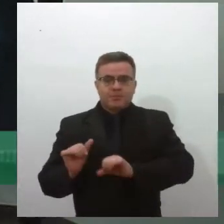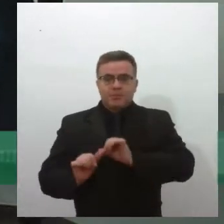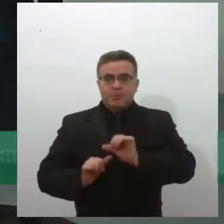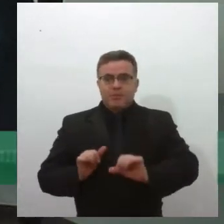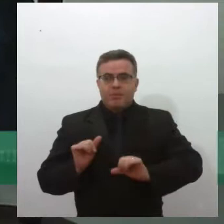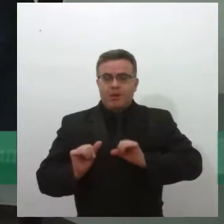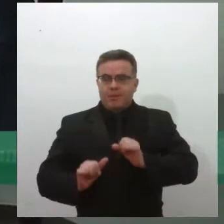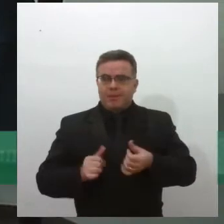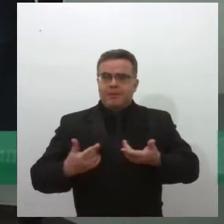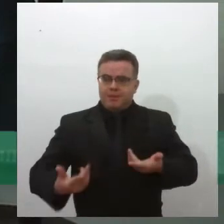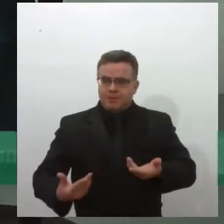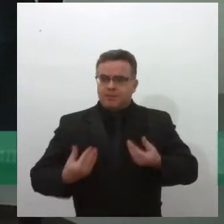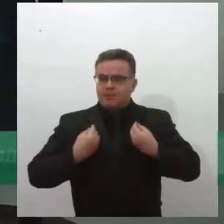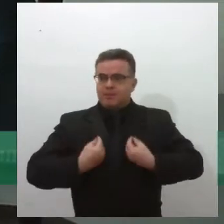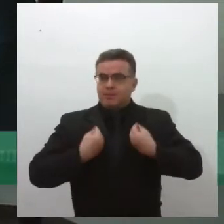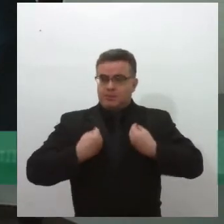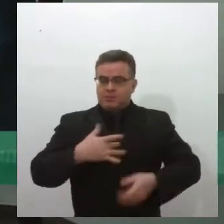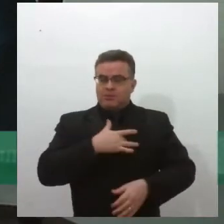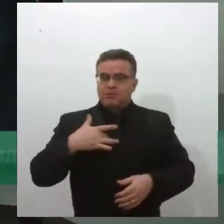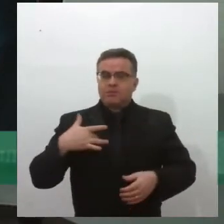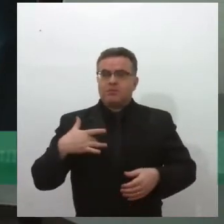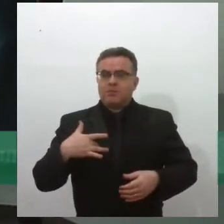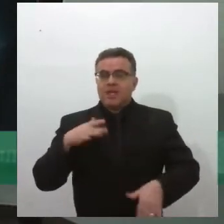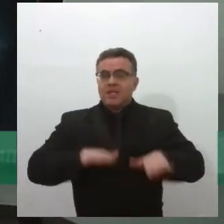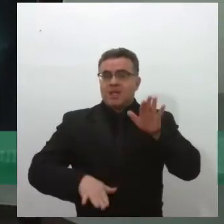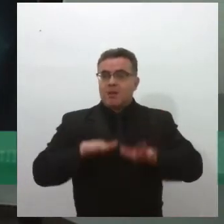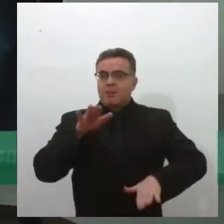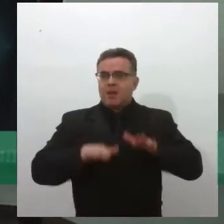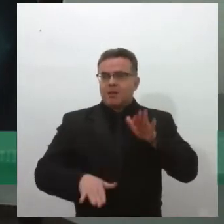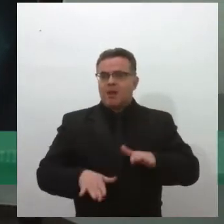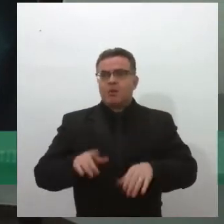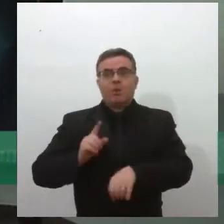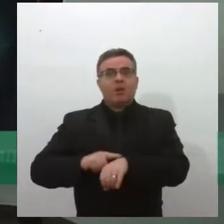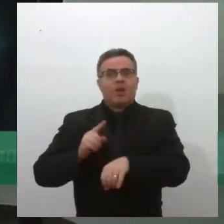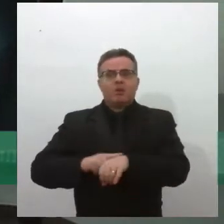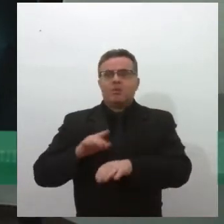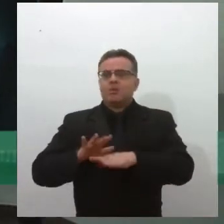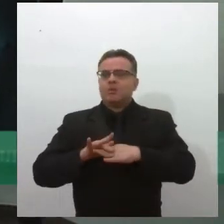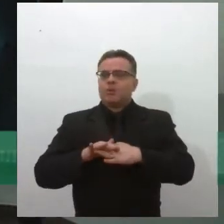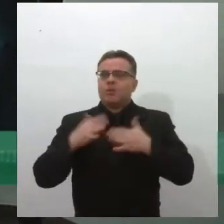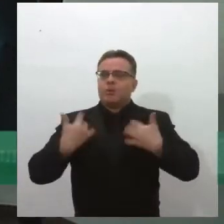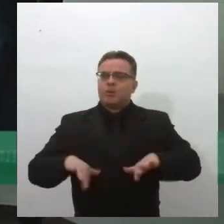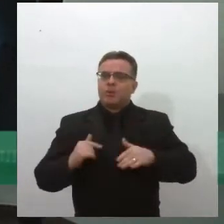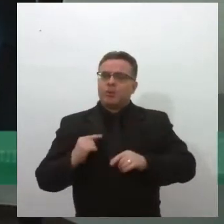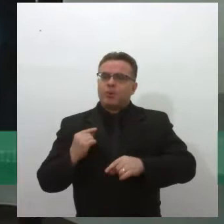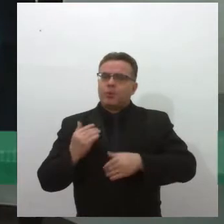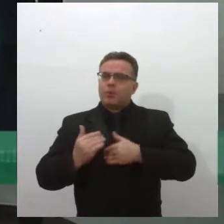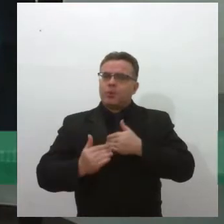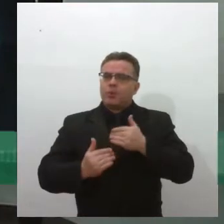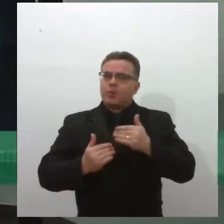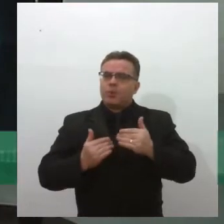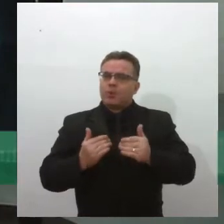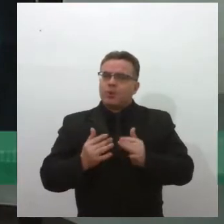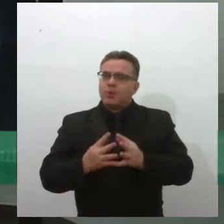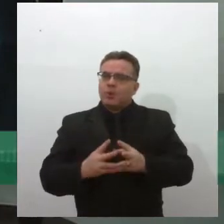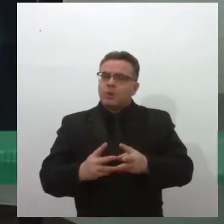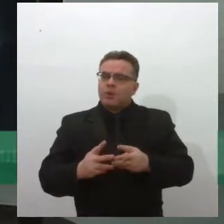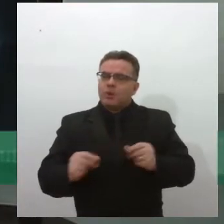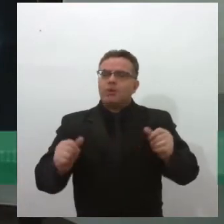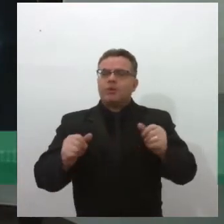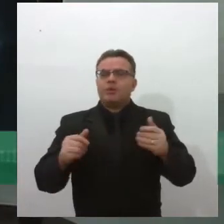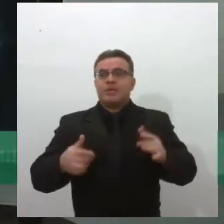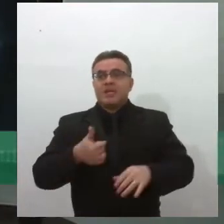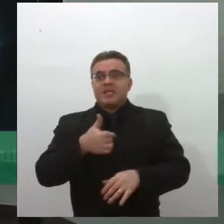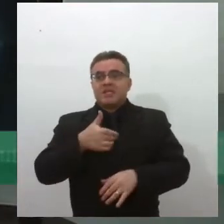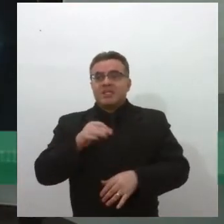qualidade de vida dela, mas, dependendo do tempo que ela teve de doença, essa recuperação pode não ser 100%, né, ela pode